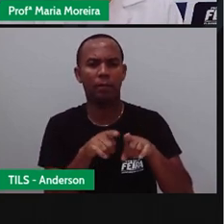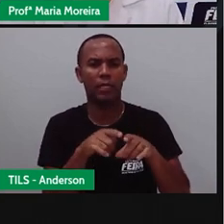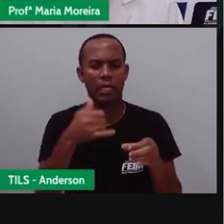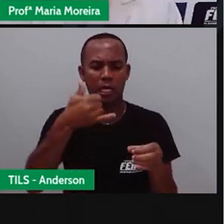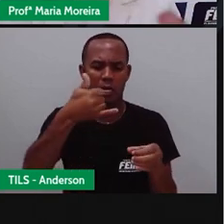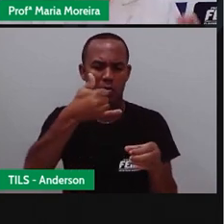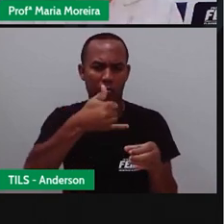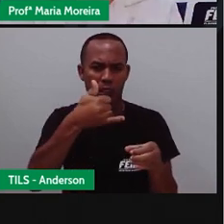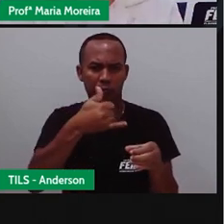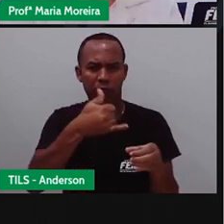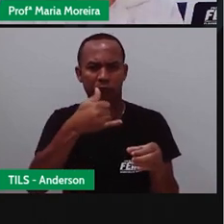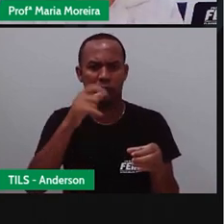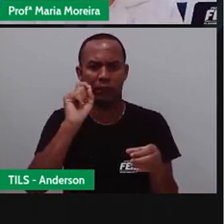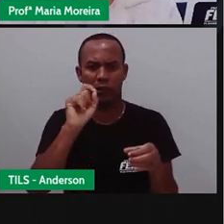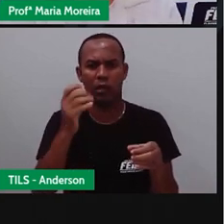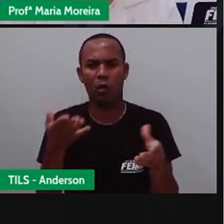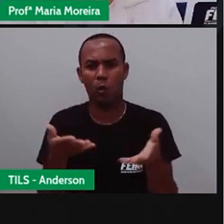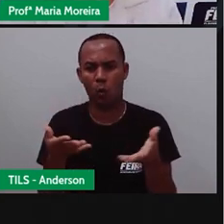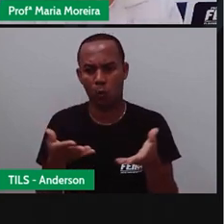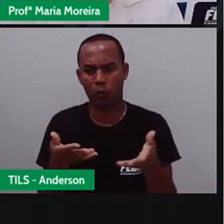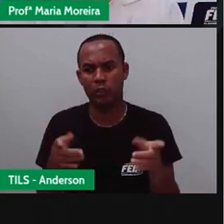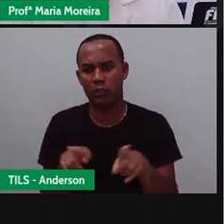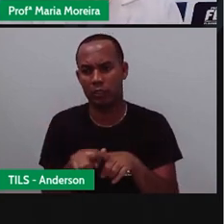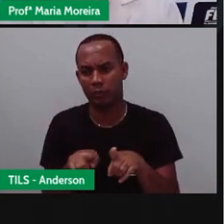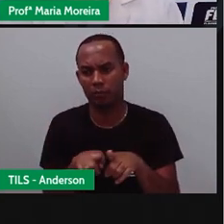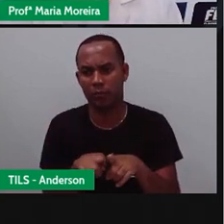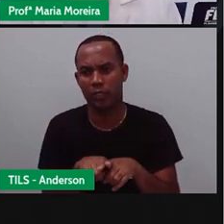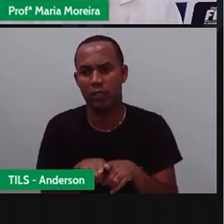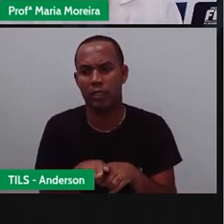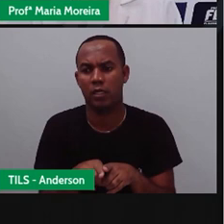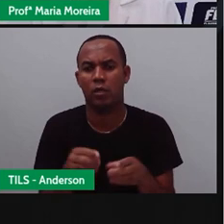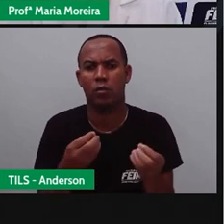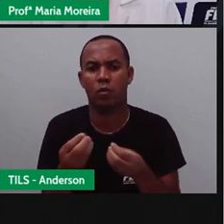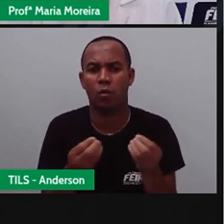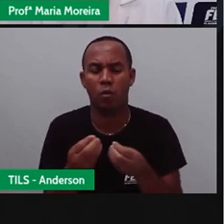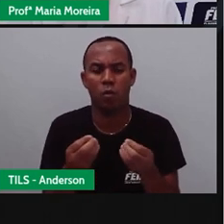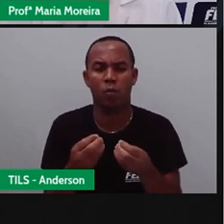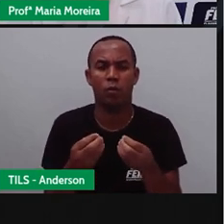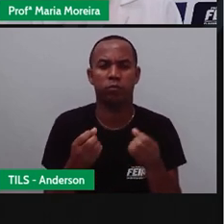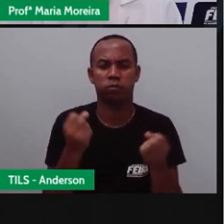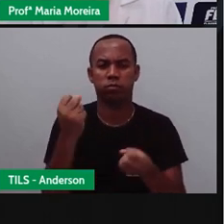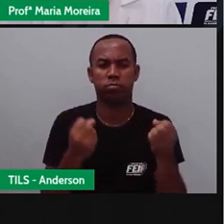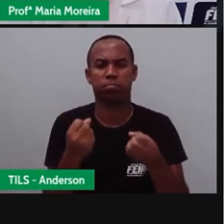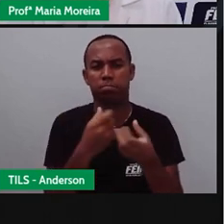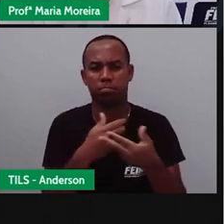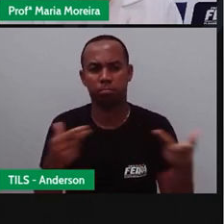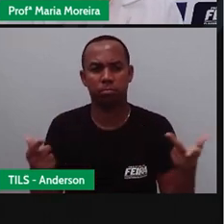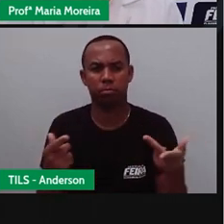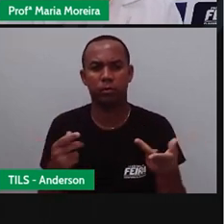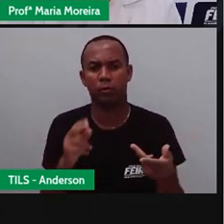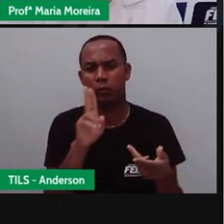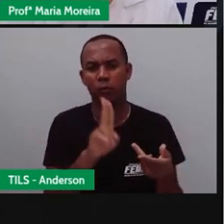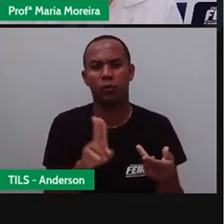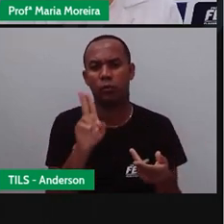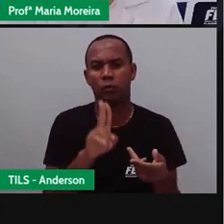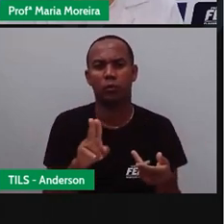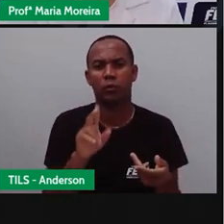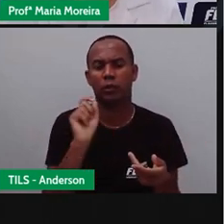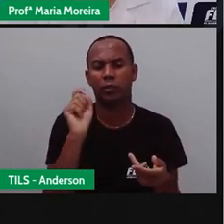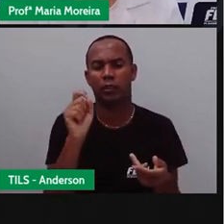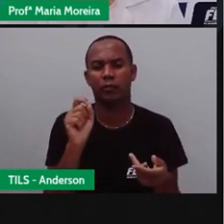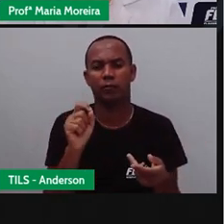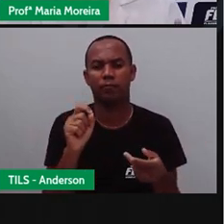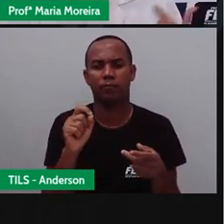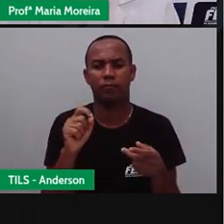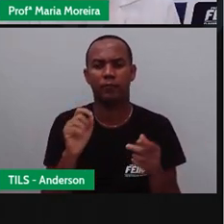combustível, que é o que a gente tem hoje, o carro, O transporte terrestre passou a ser realizado por trens, nunca